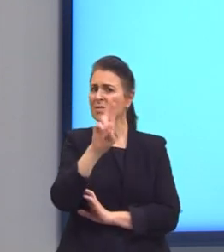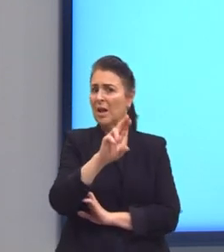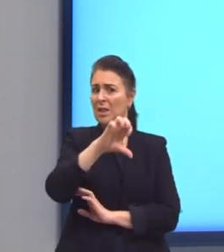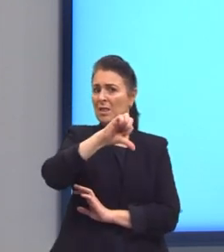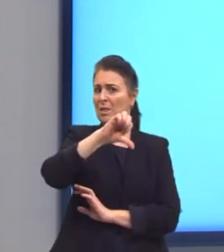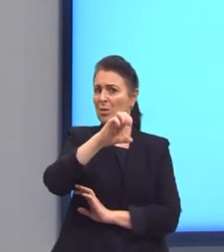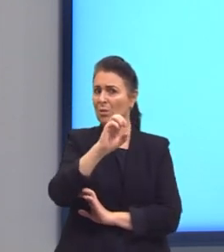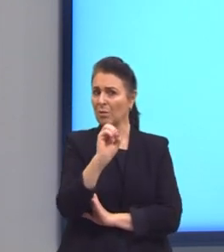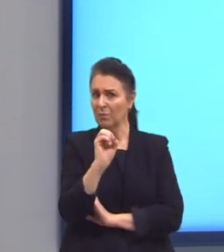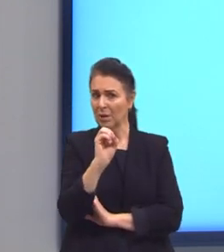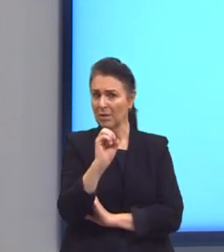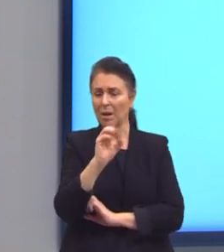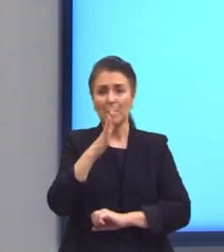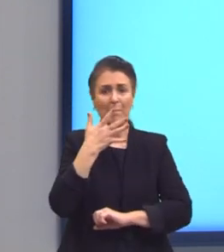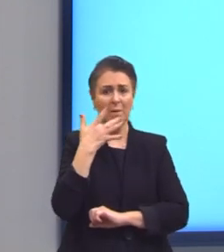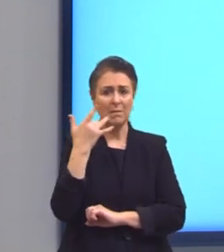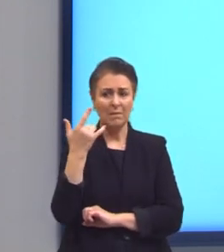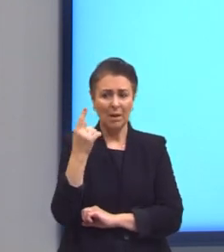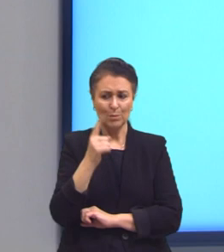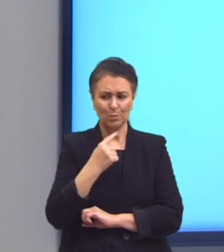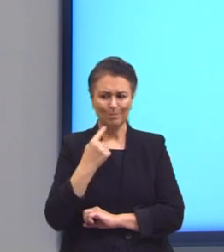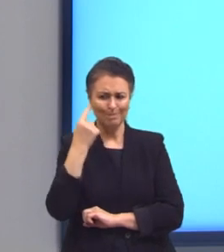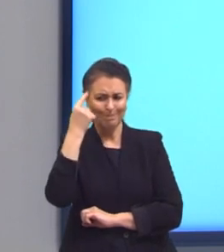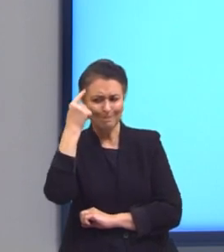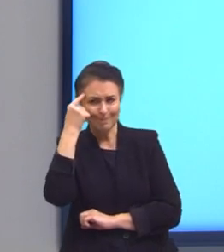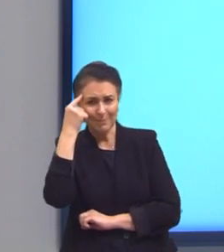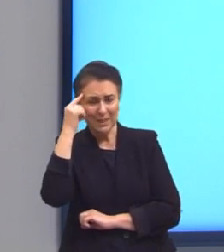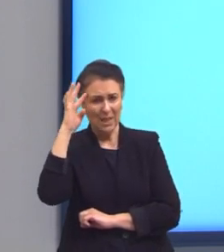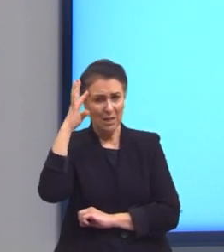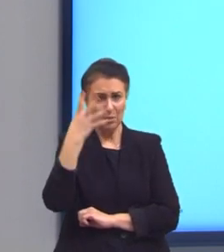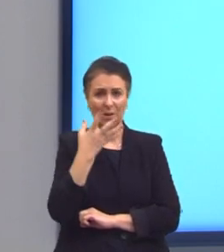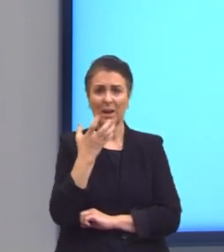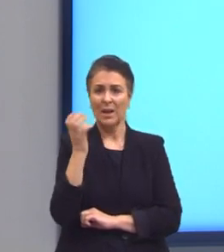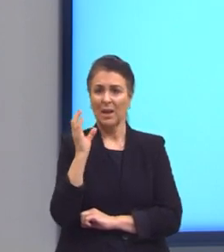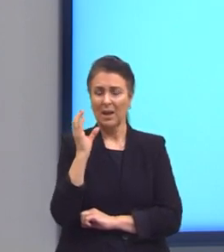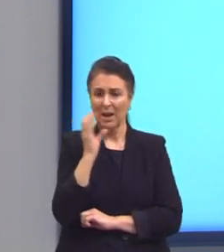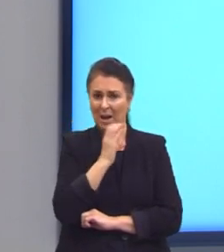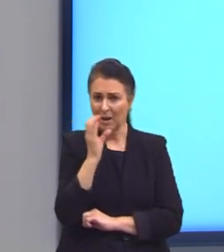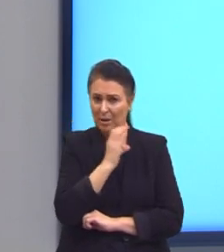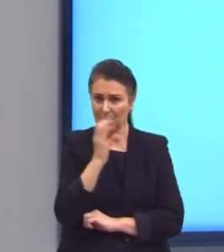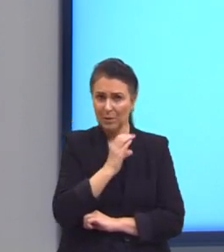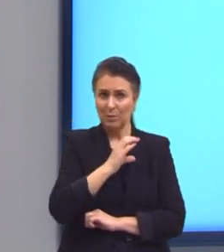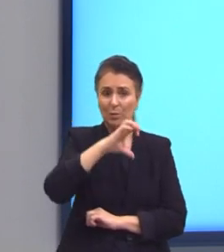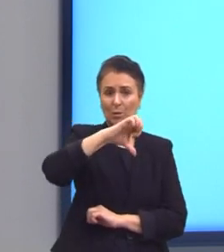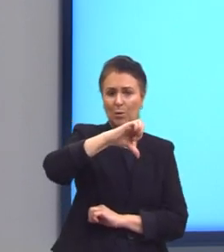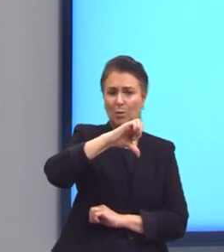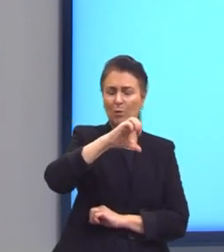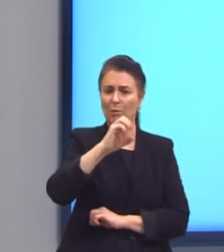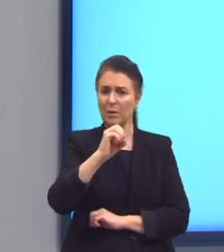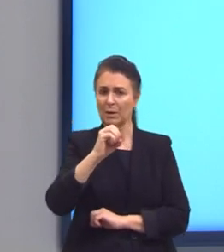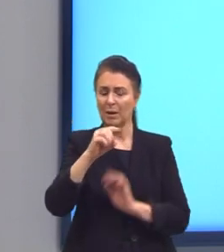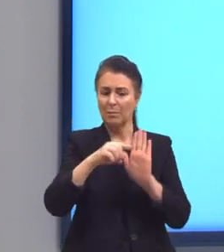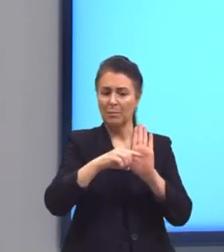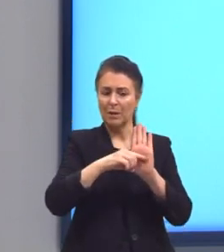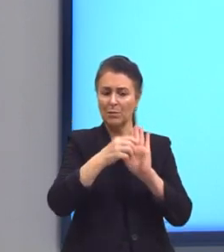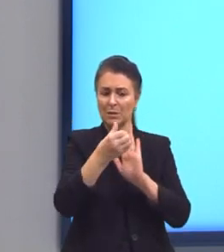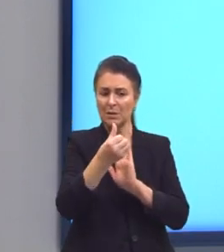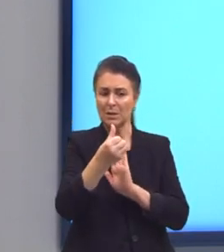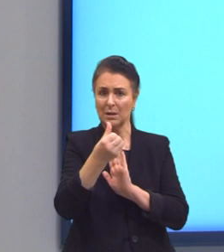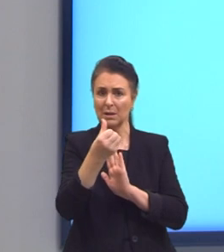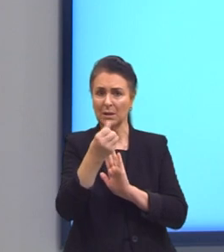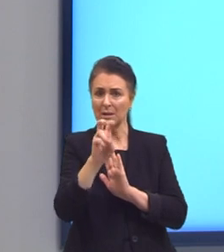tecnicamente fica mais fácil da gente pensar ali, né? Resolver de cabeça. 90 menos 65 dá 25.